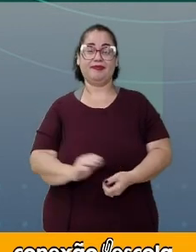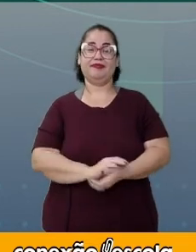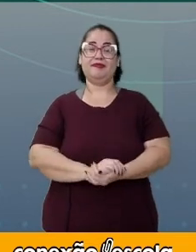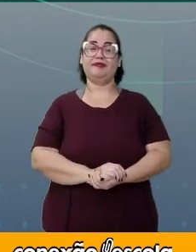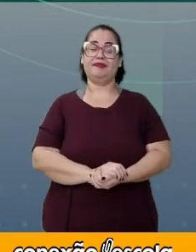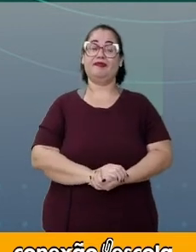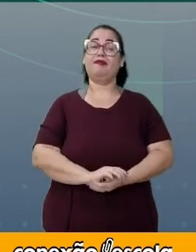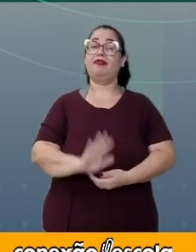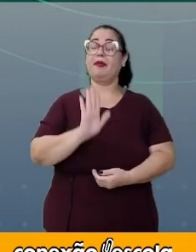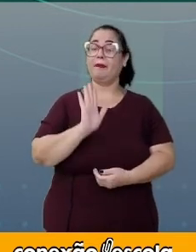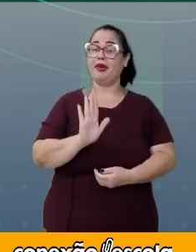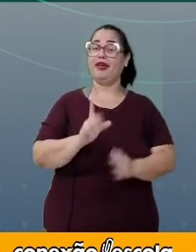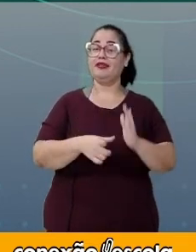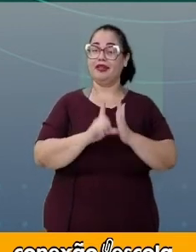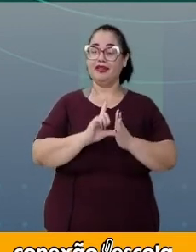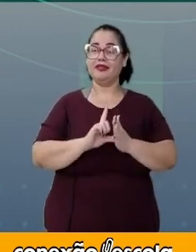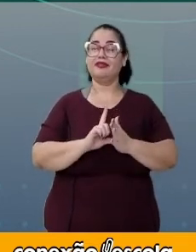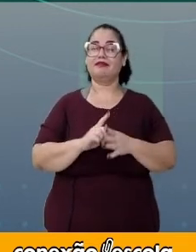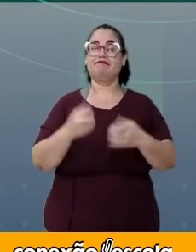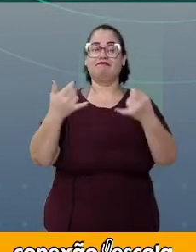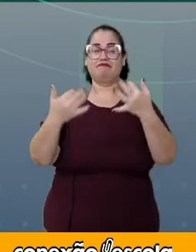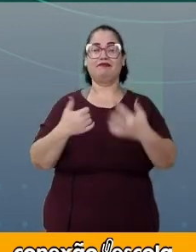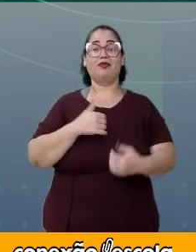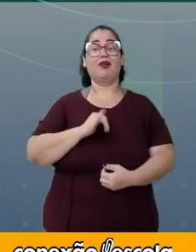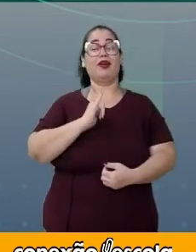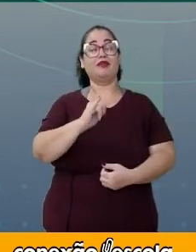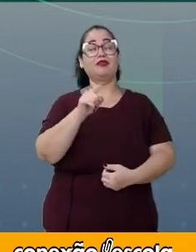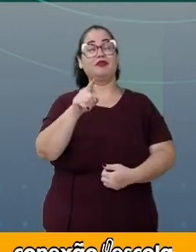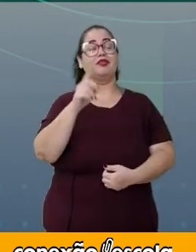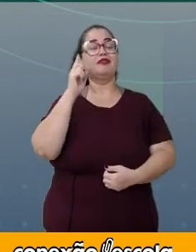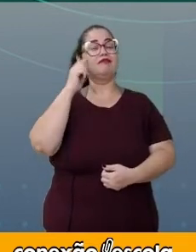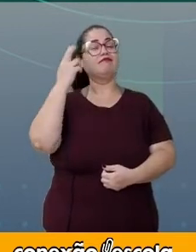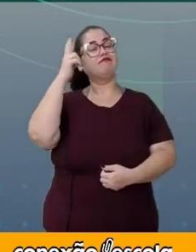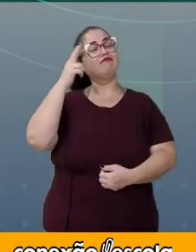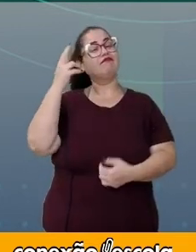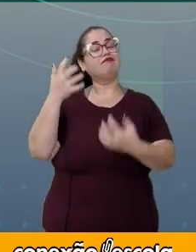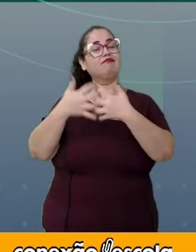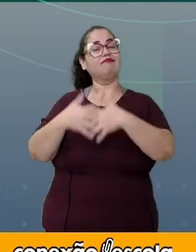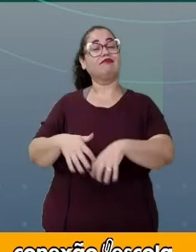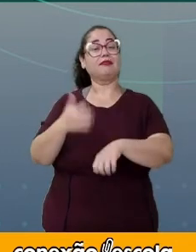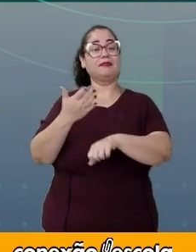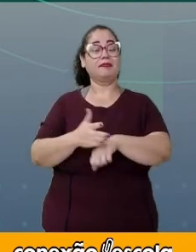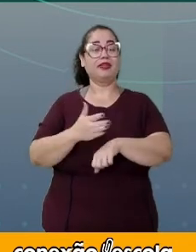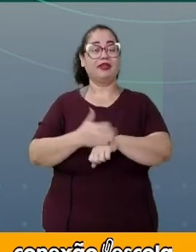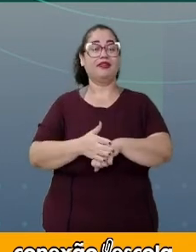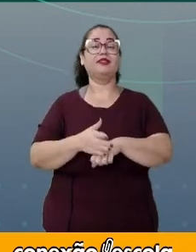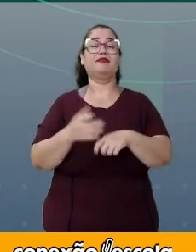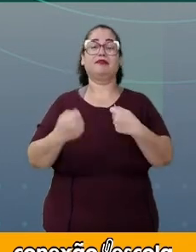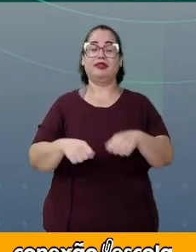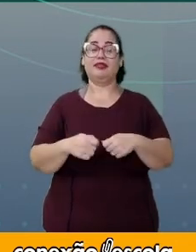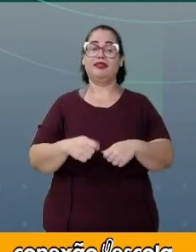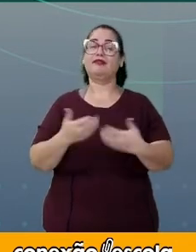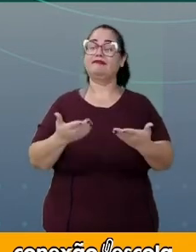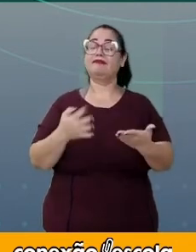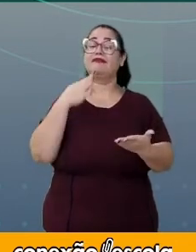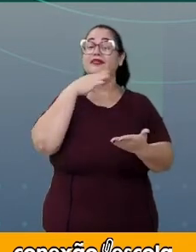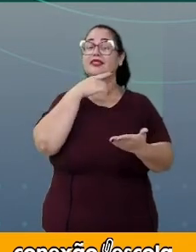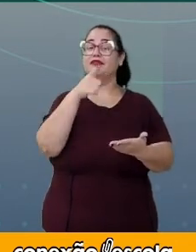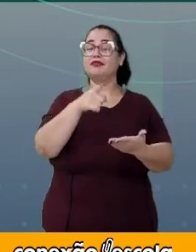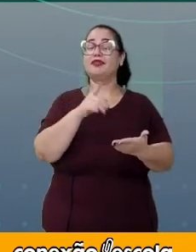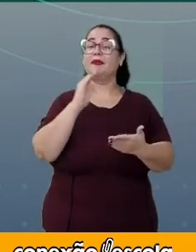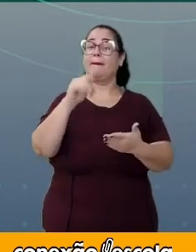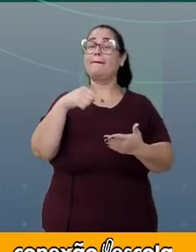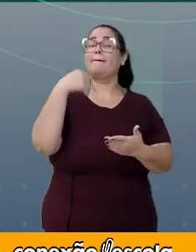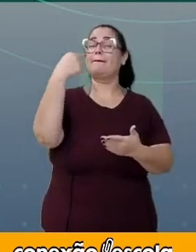Mas, antes de terminar, quero te levar a refletir de forma prática. Que tal, se da